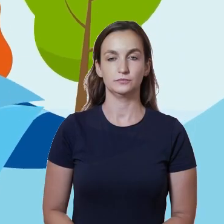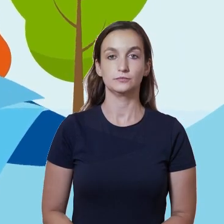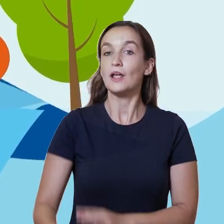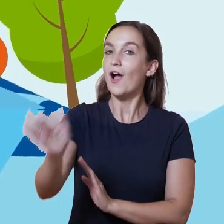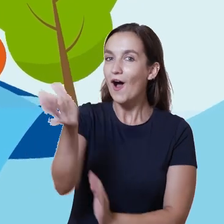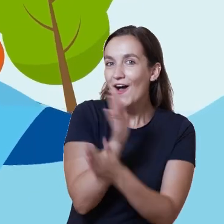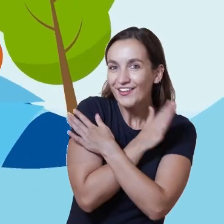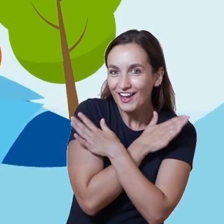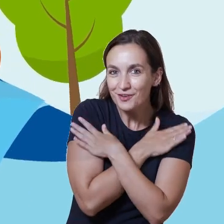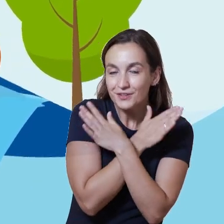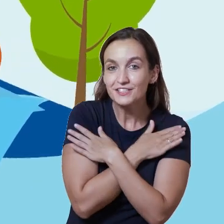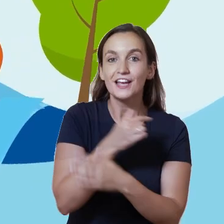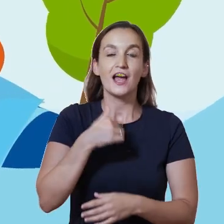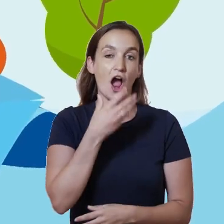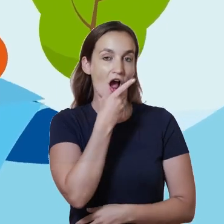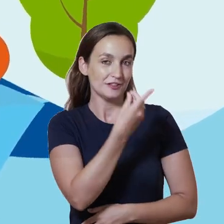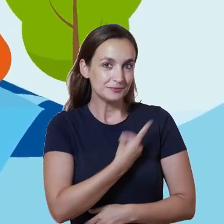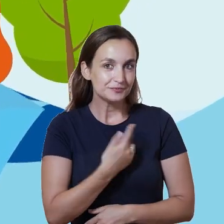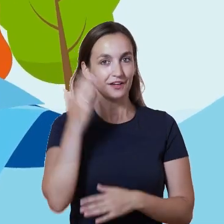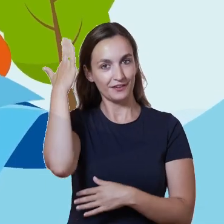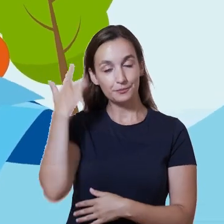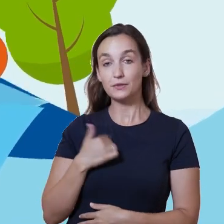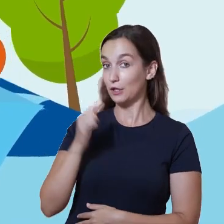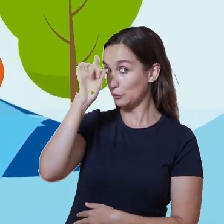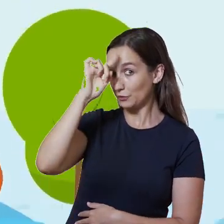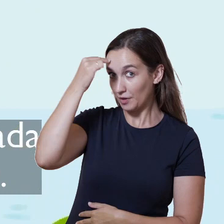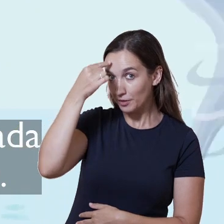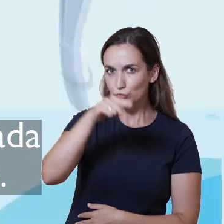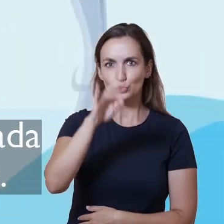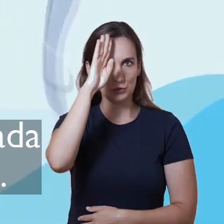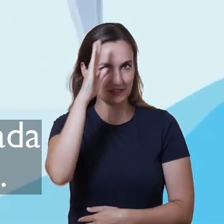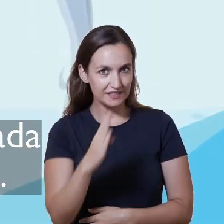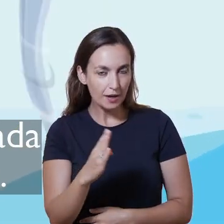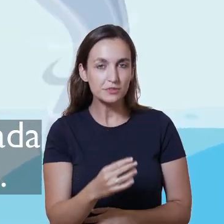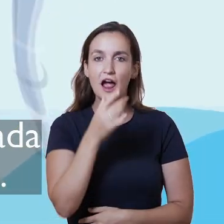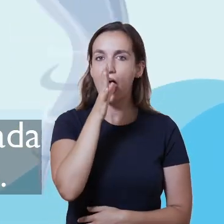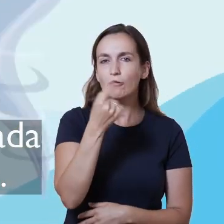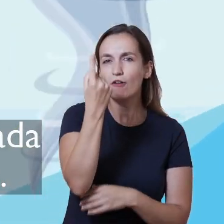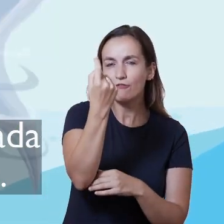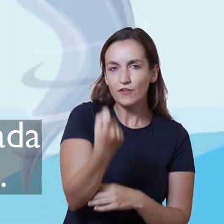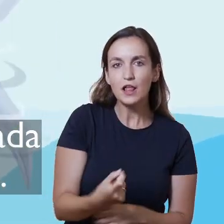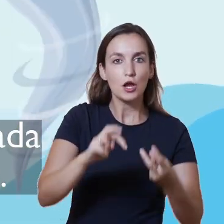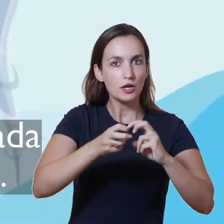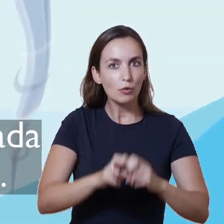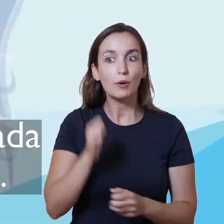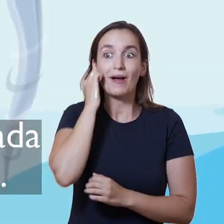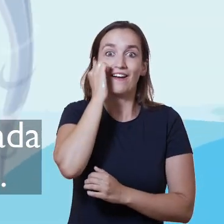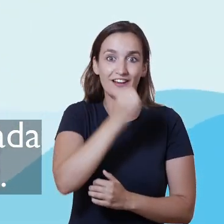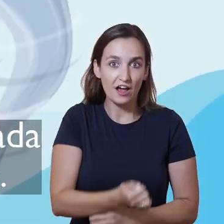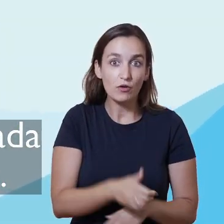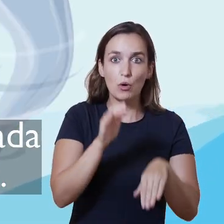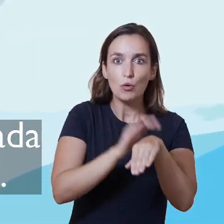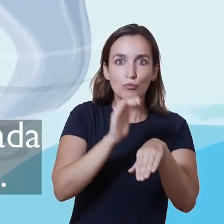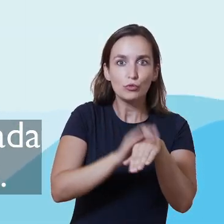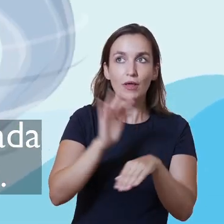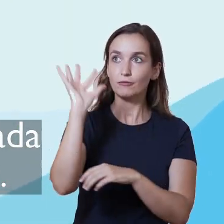Olá amigos, eu sou a Clarinha. E eu sou o Salpico. Como sabes, a escassez de água é um problema cada vez mais sentido